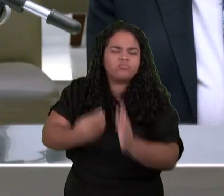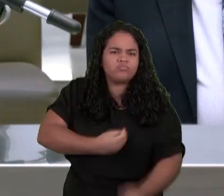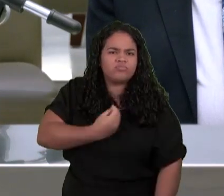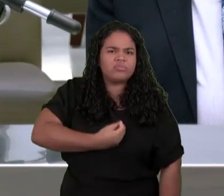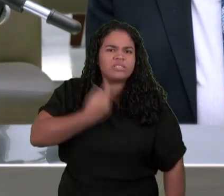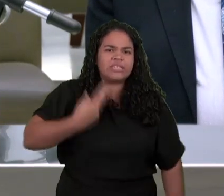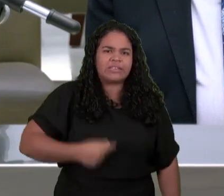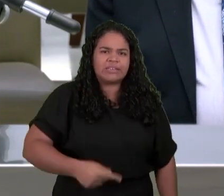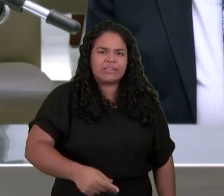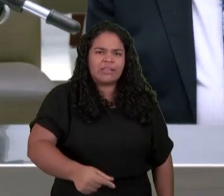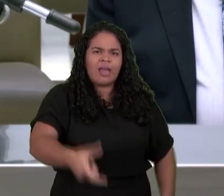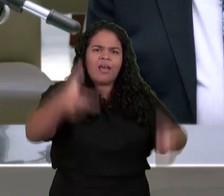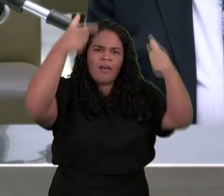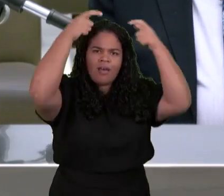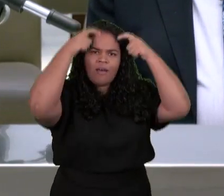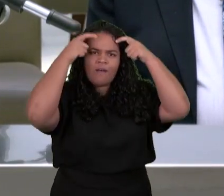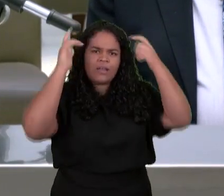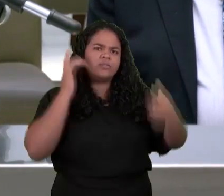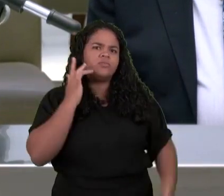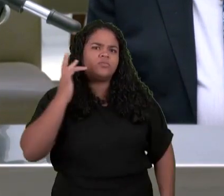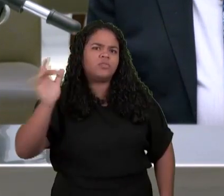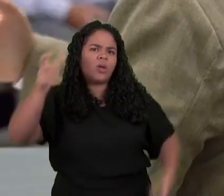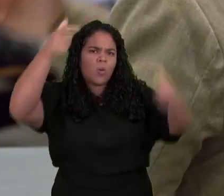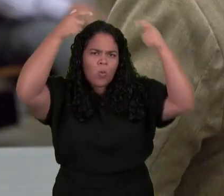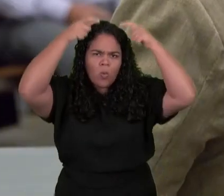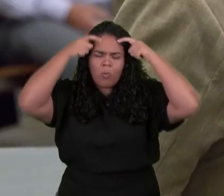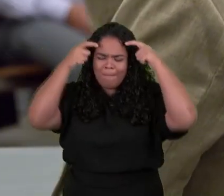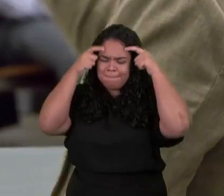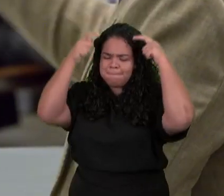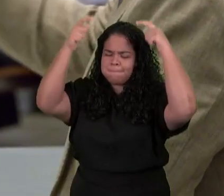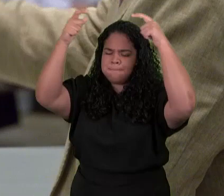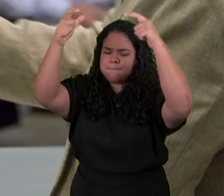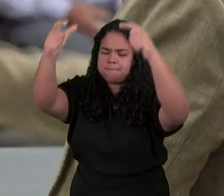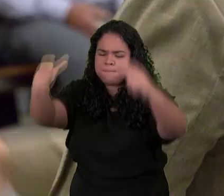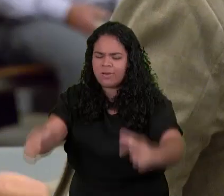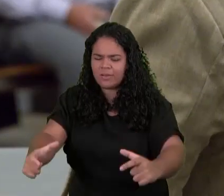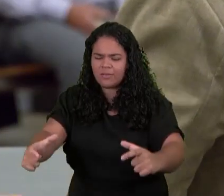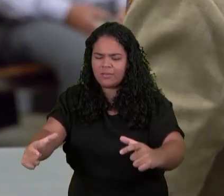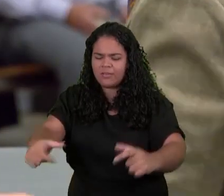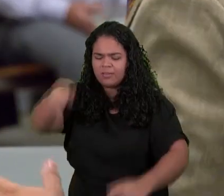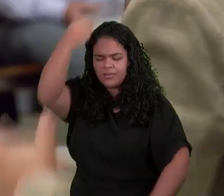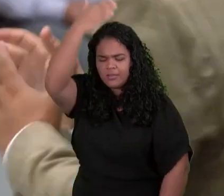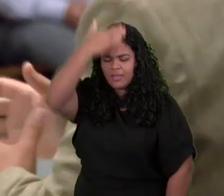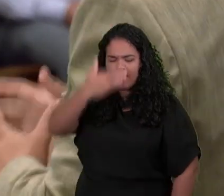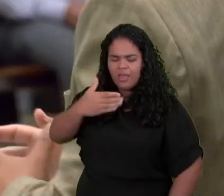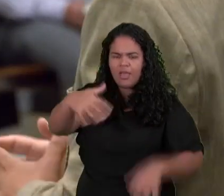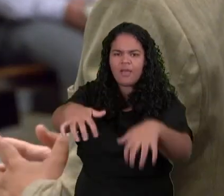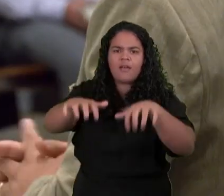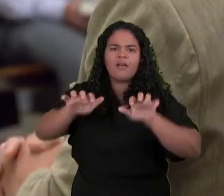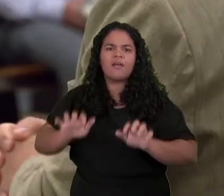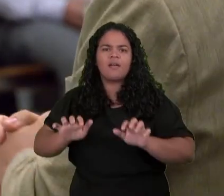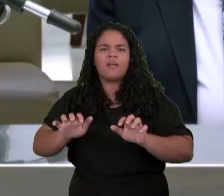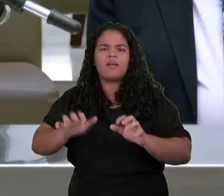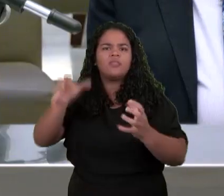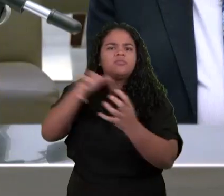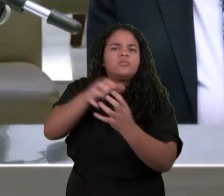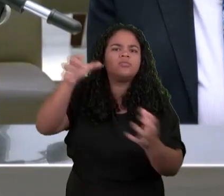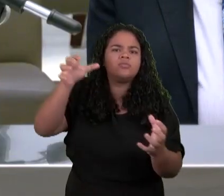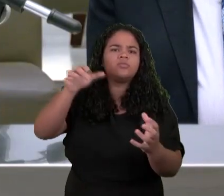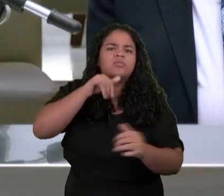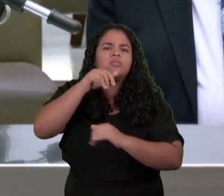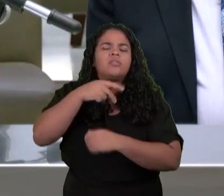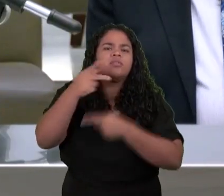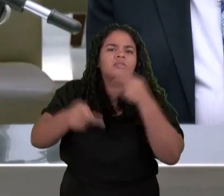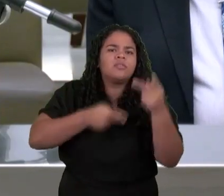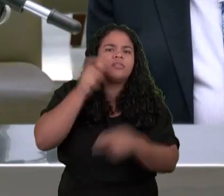lançavam As suas Coroas Diante Do trono Dizendo E o que é que eles Diziam Toda a igreja